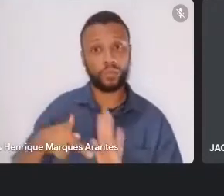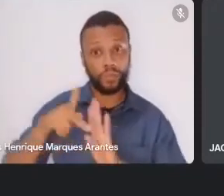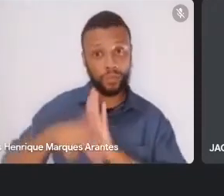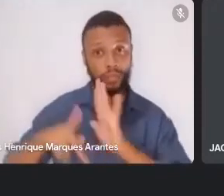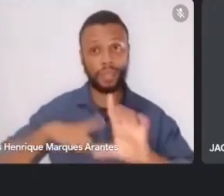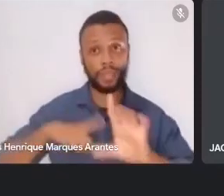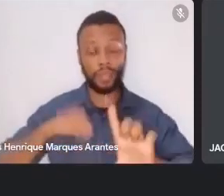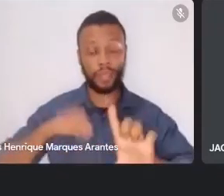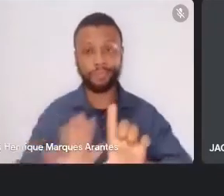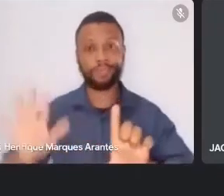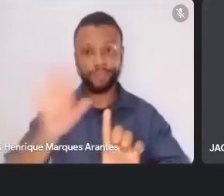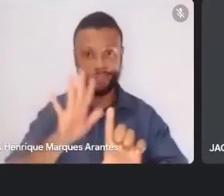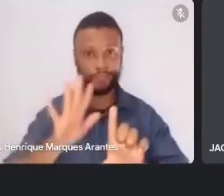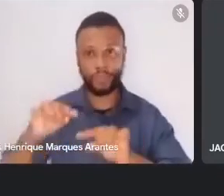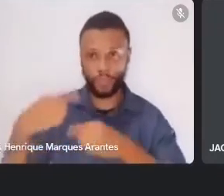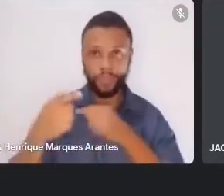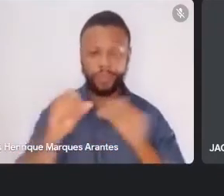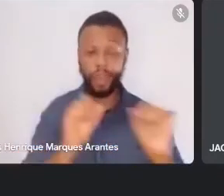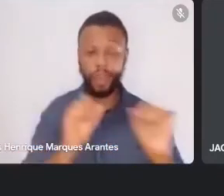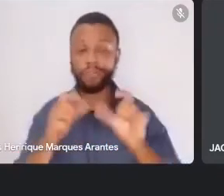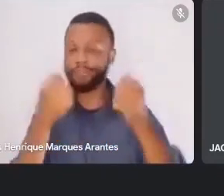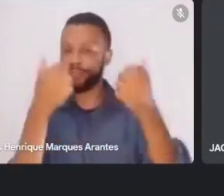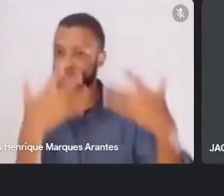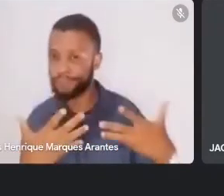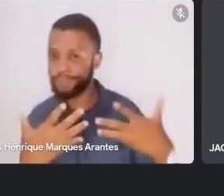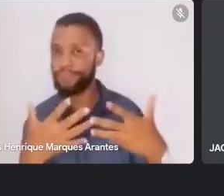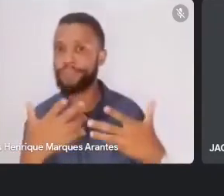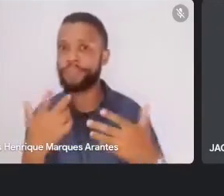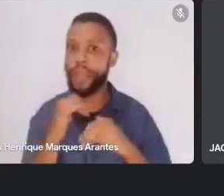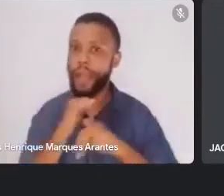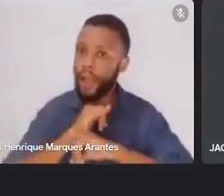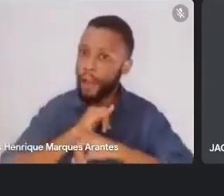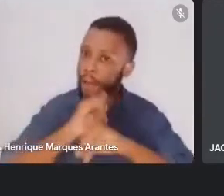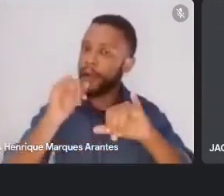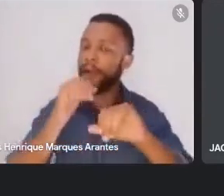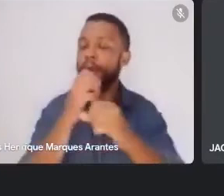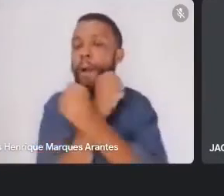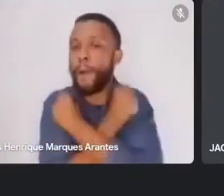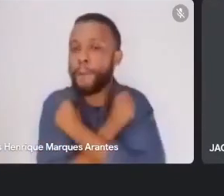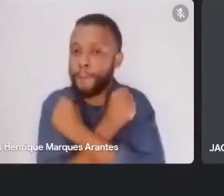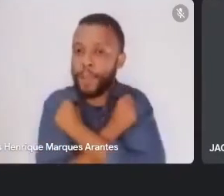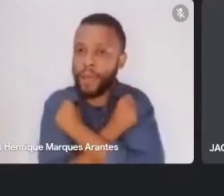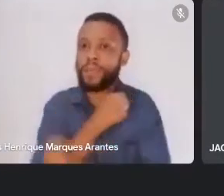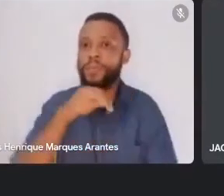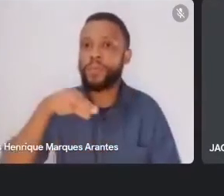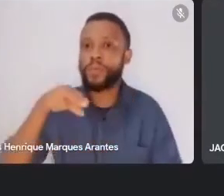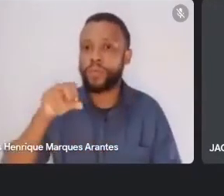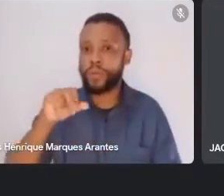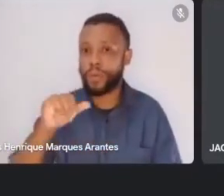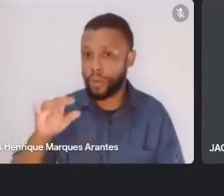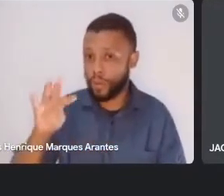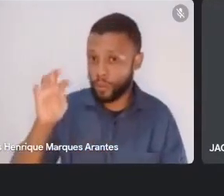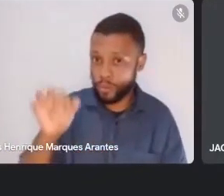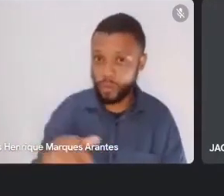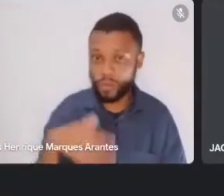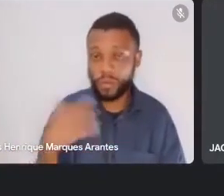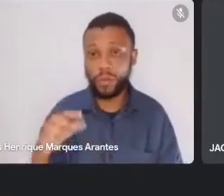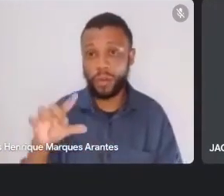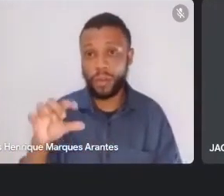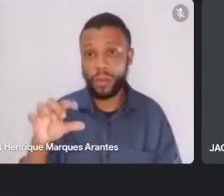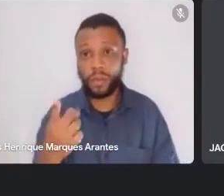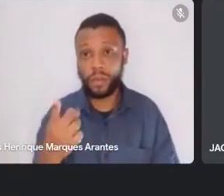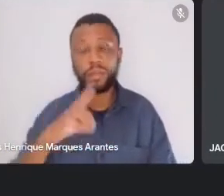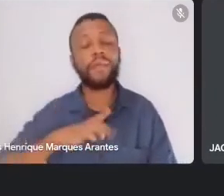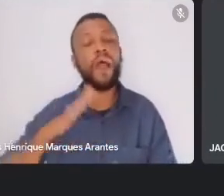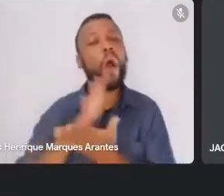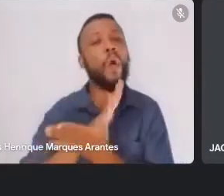ele vai dar um tchau para a gente. Estava dando um abraço para o Noelton. E o Leandro fez algumas tomadas,